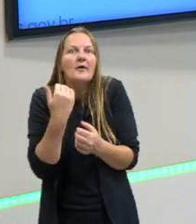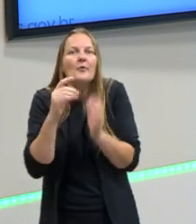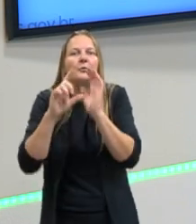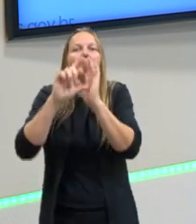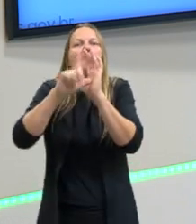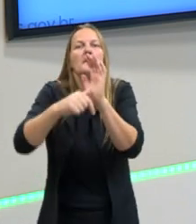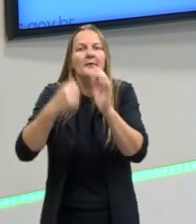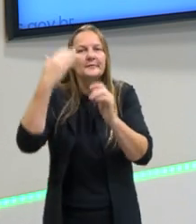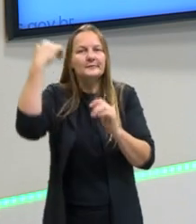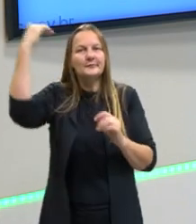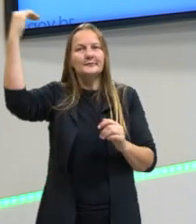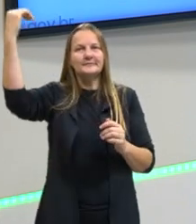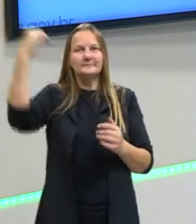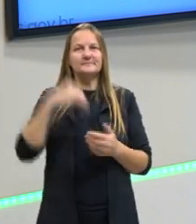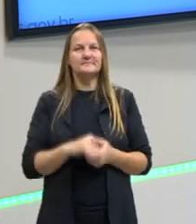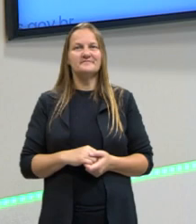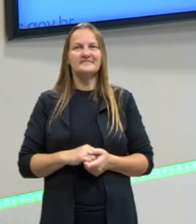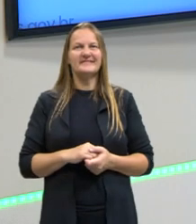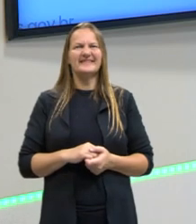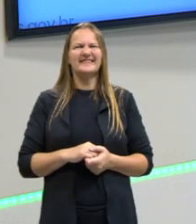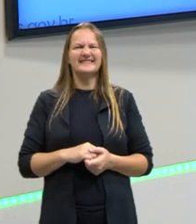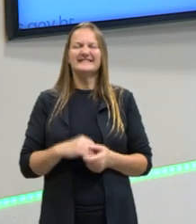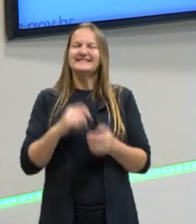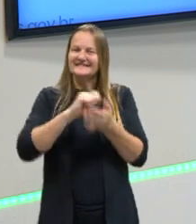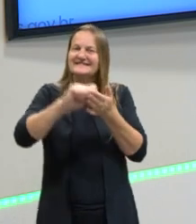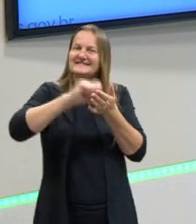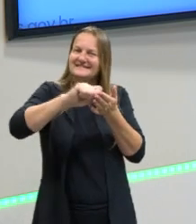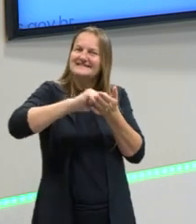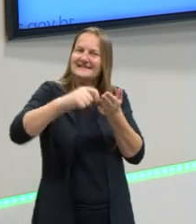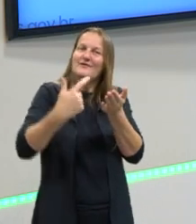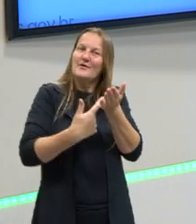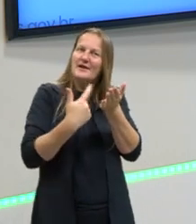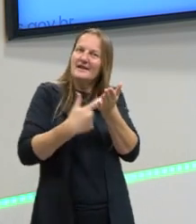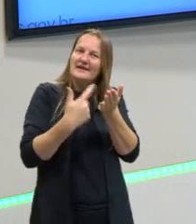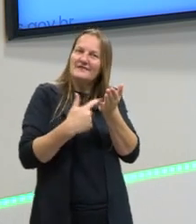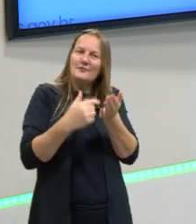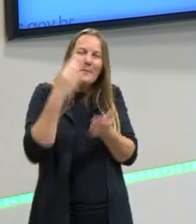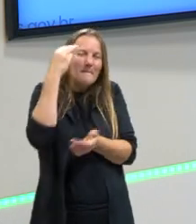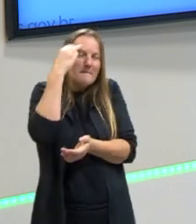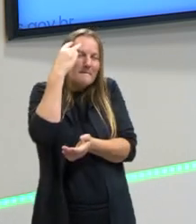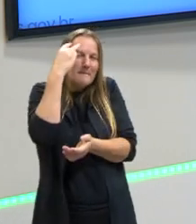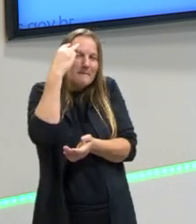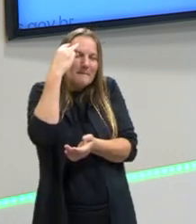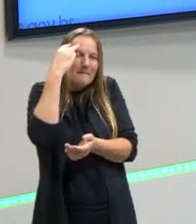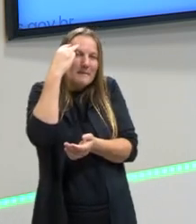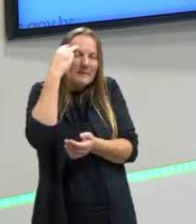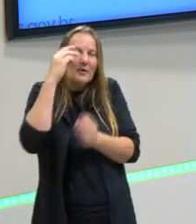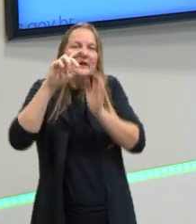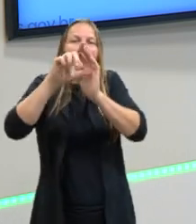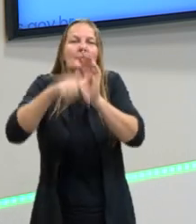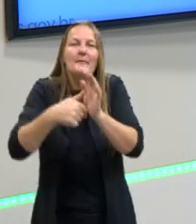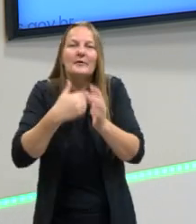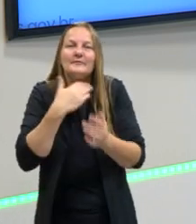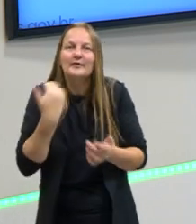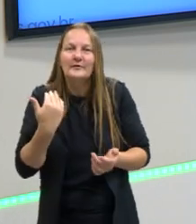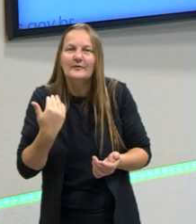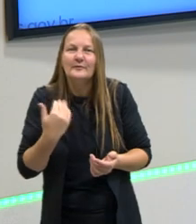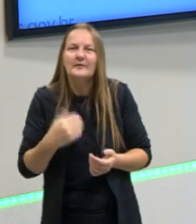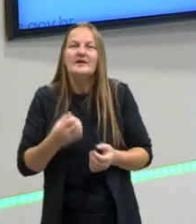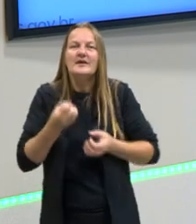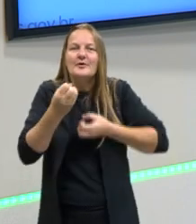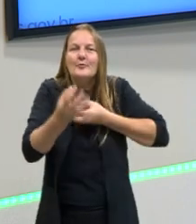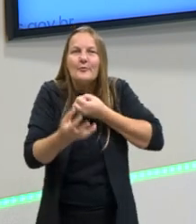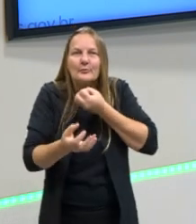E ele escreve, então, este livro contando as memórias dele após a morte. Ele já está morto,